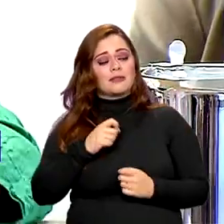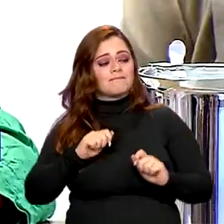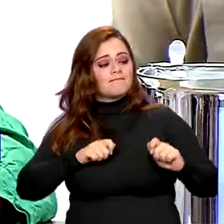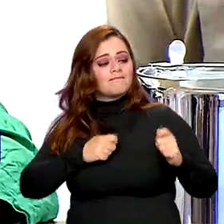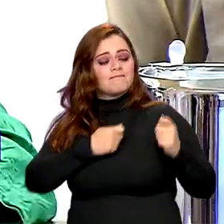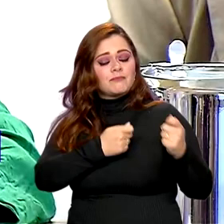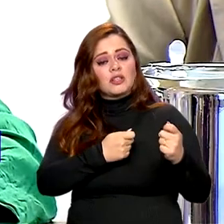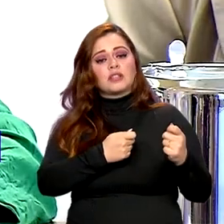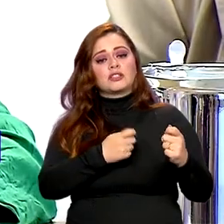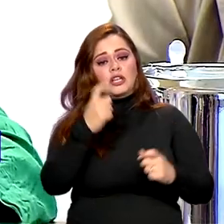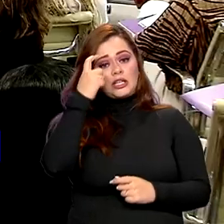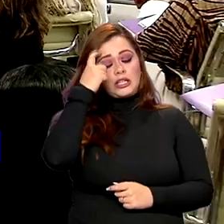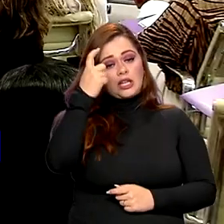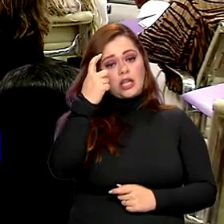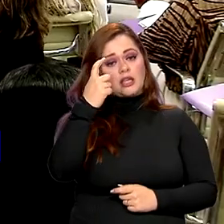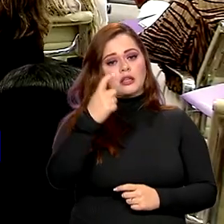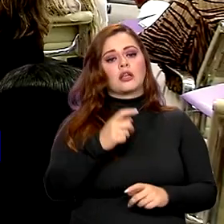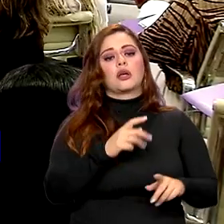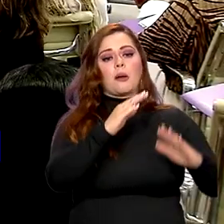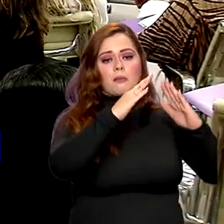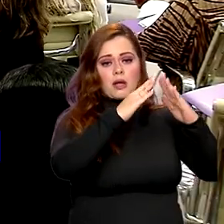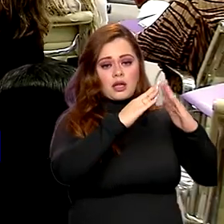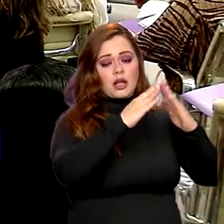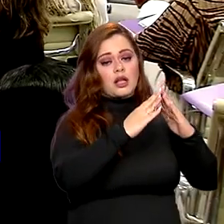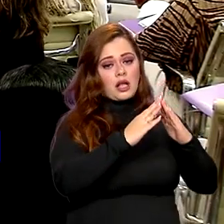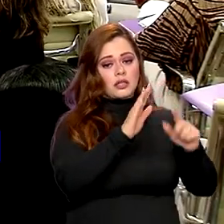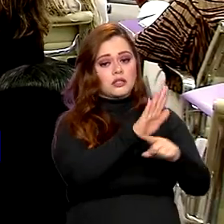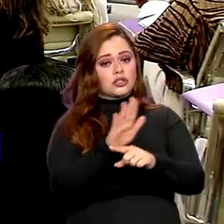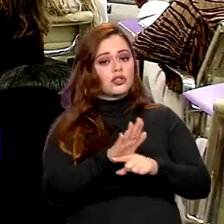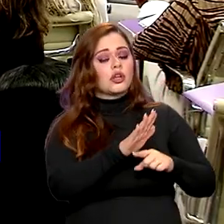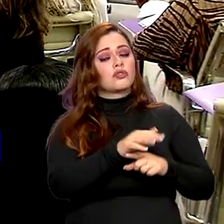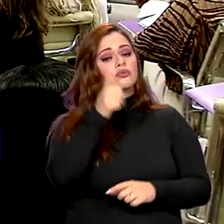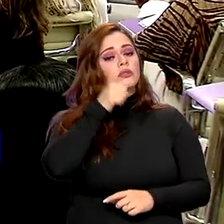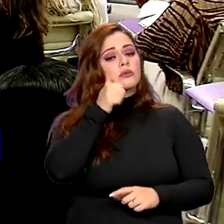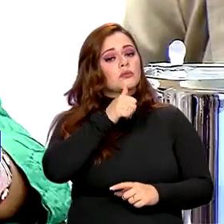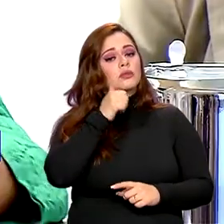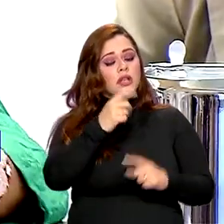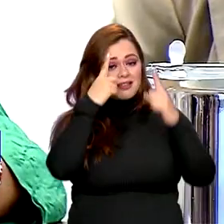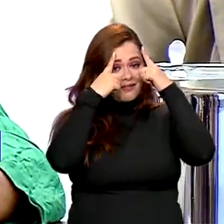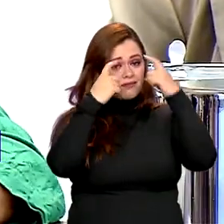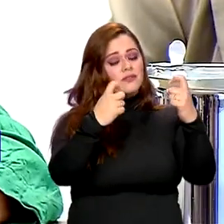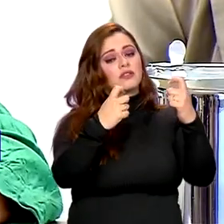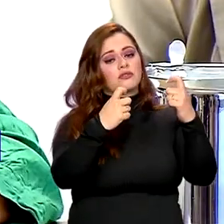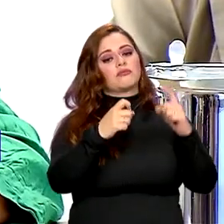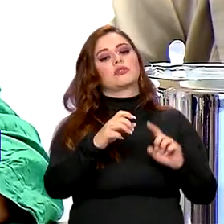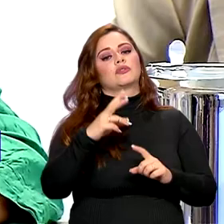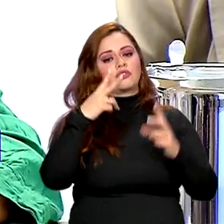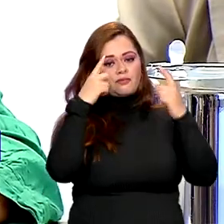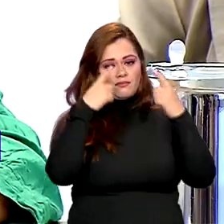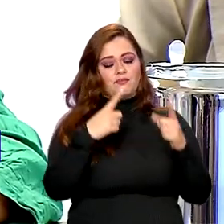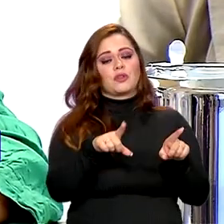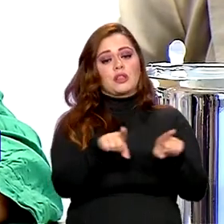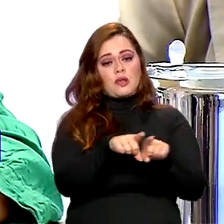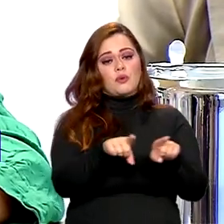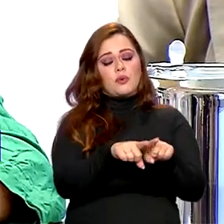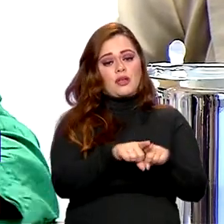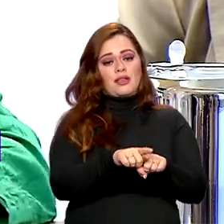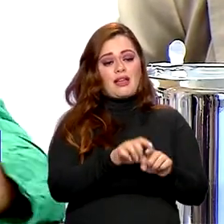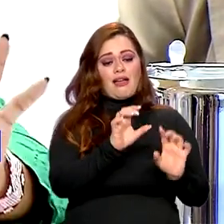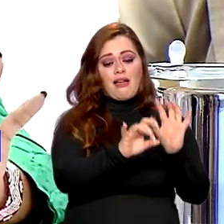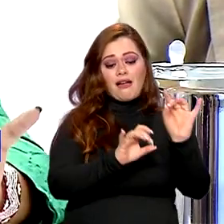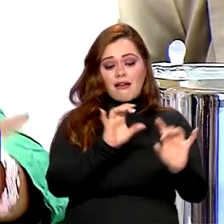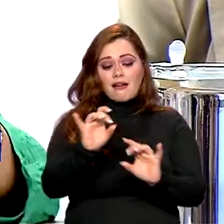de criar casas voltadas para as mulheres indígenas vítimas de violência. E também que cada casa esteja